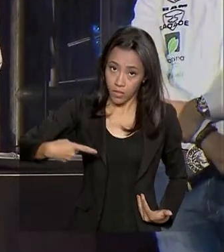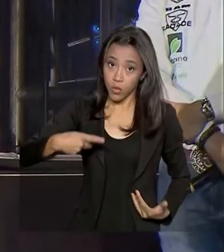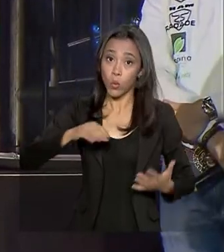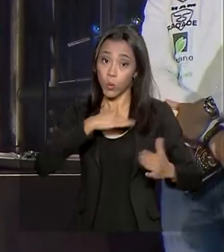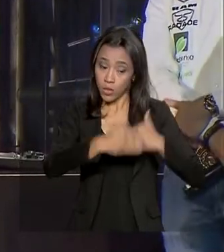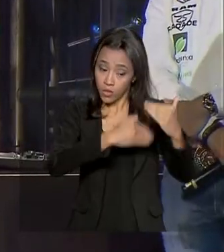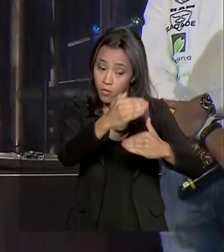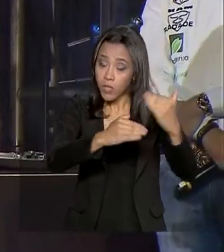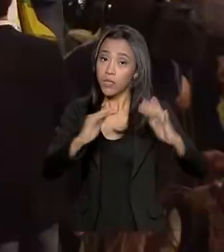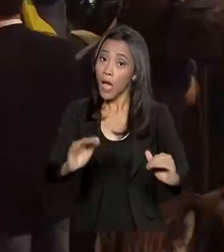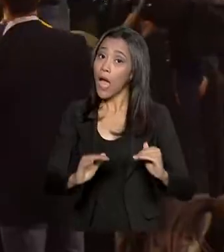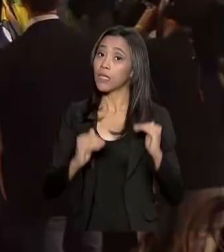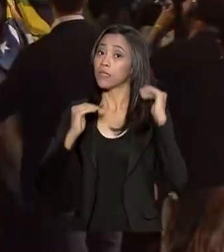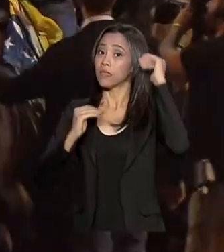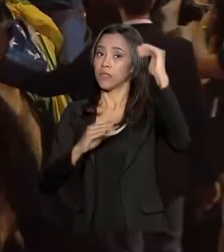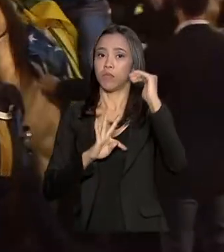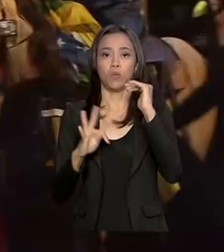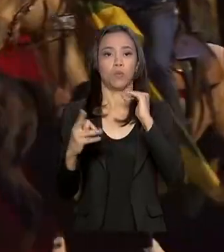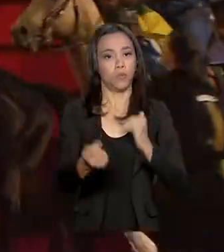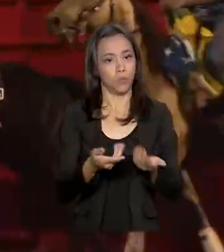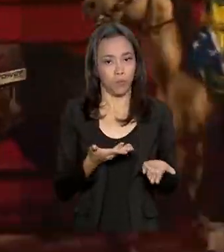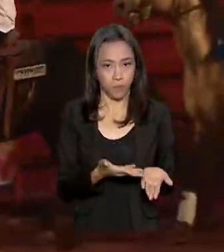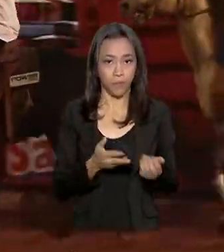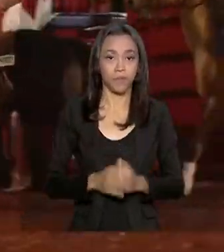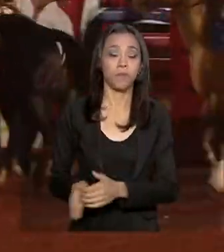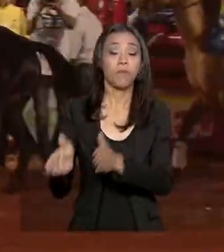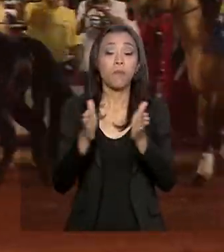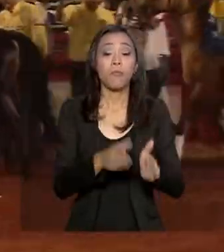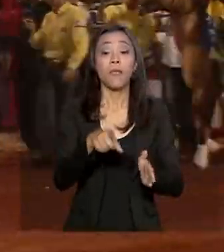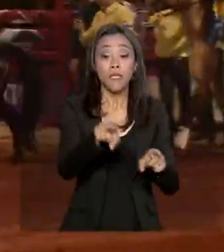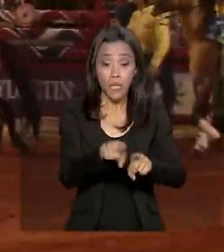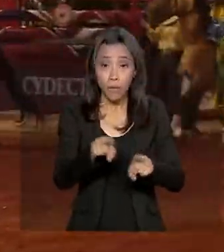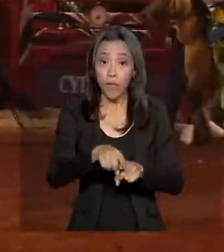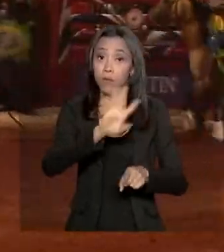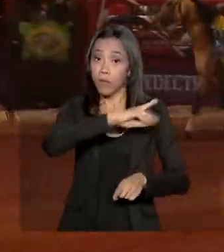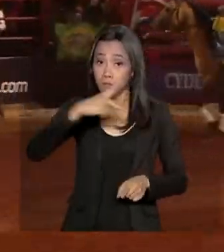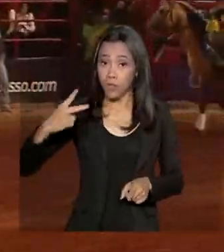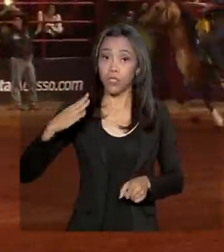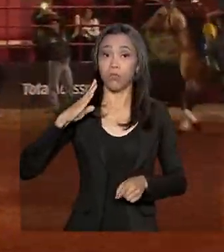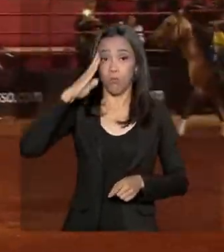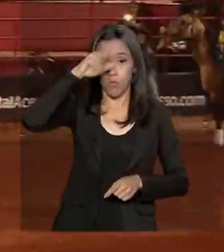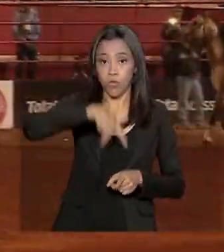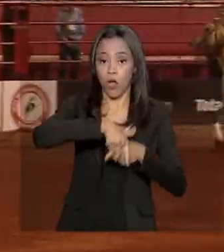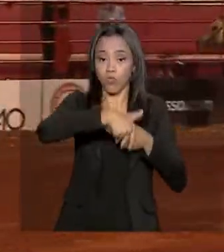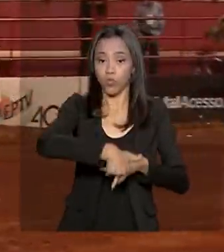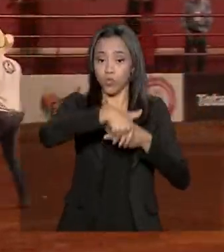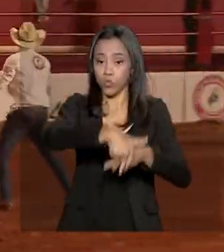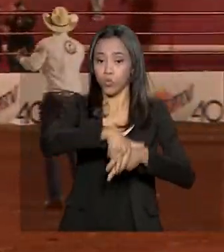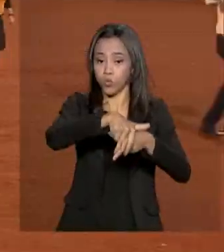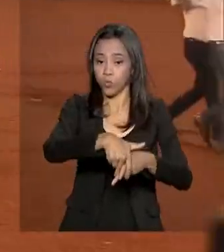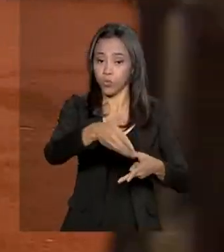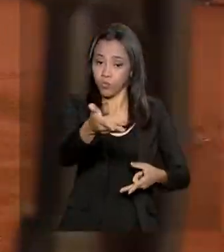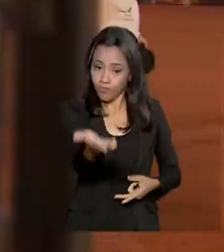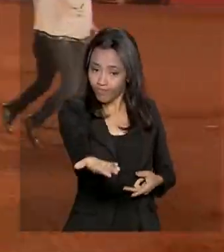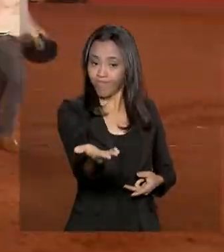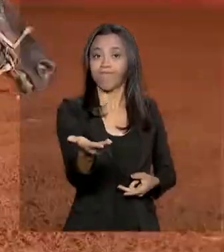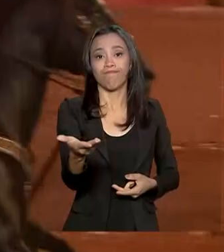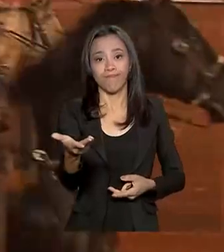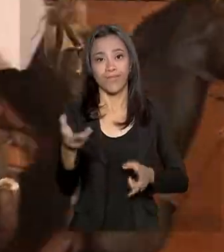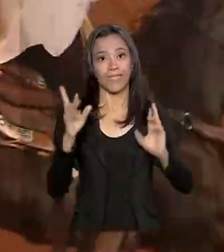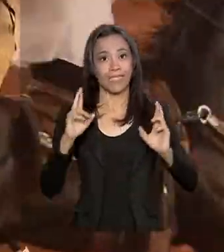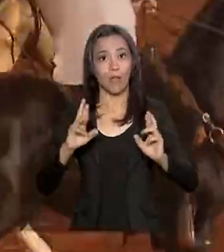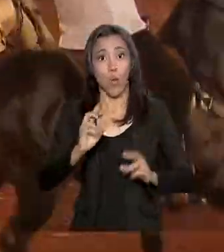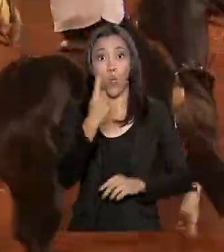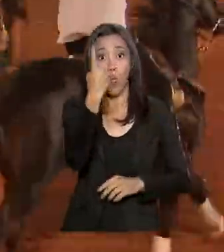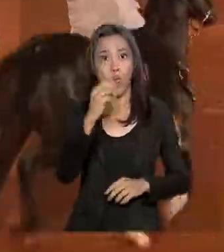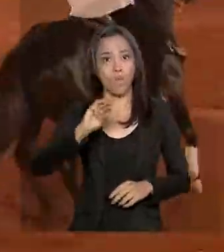estará acima de tudo. O presidente Bolsonaro também cavalgou pela arena da maior festa de peão do país, que espera mais de um